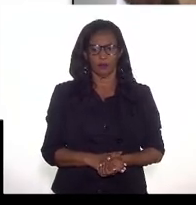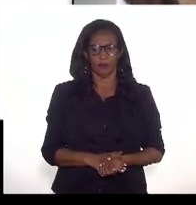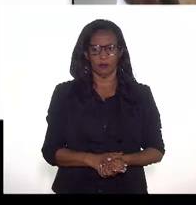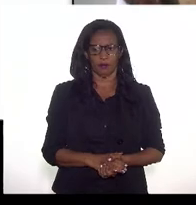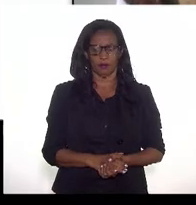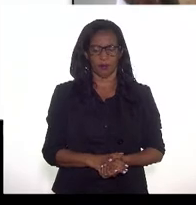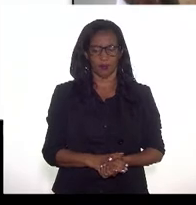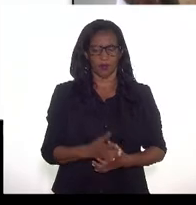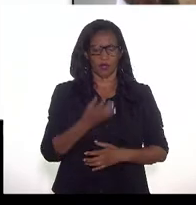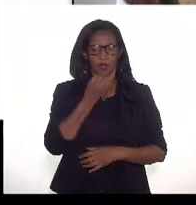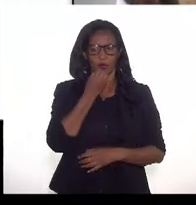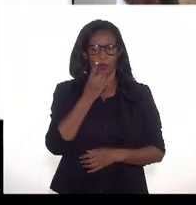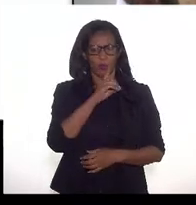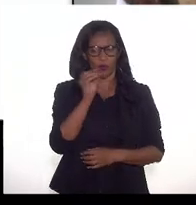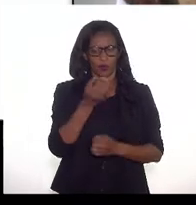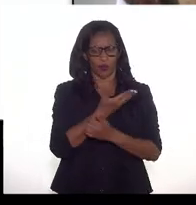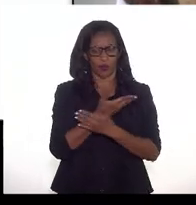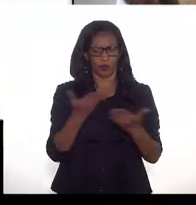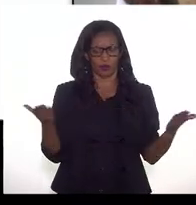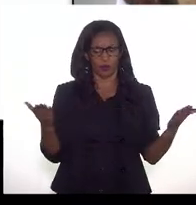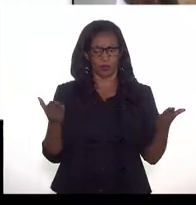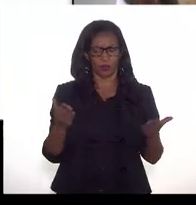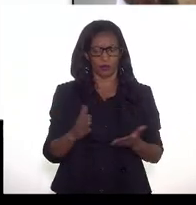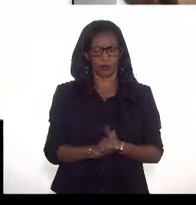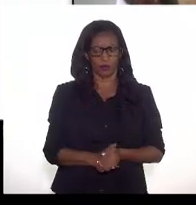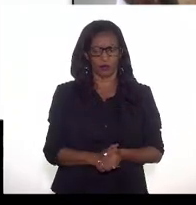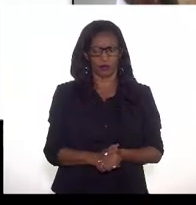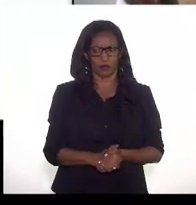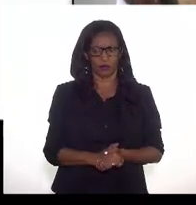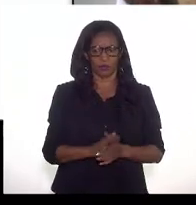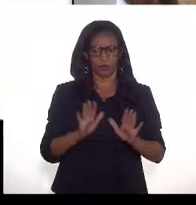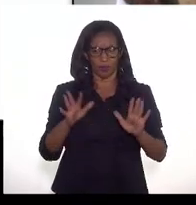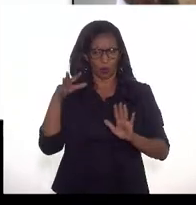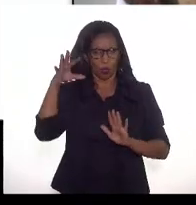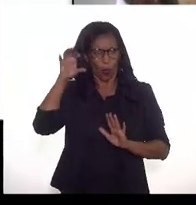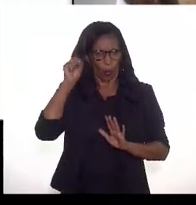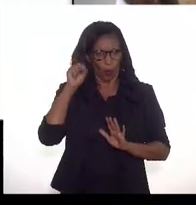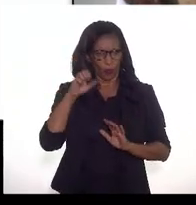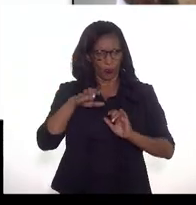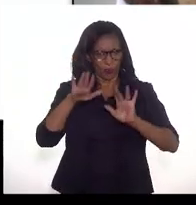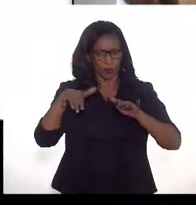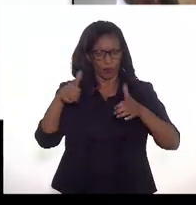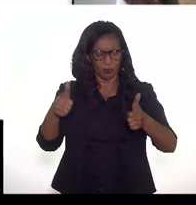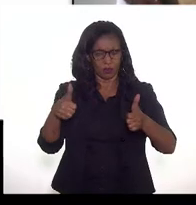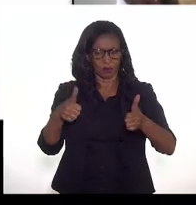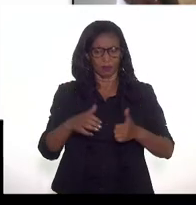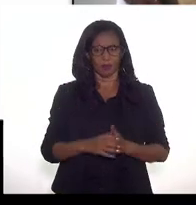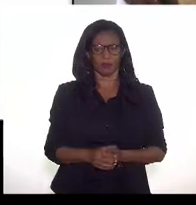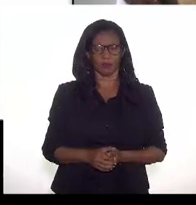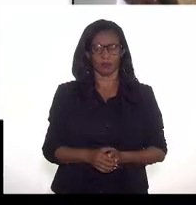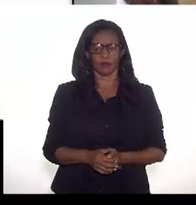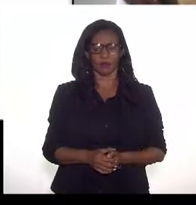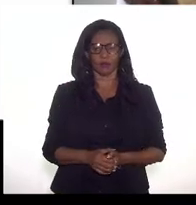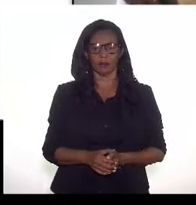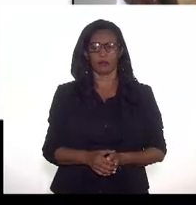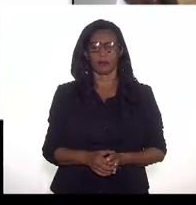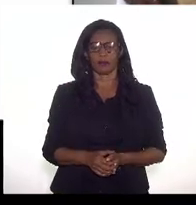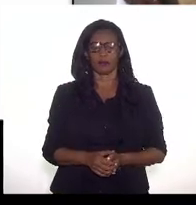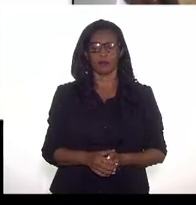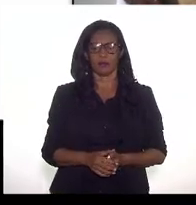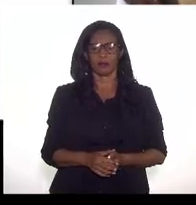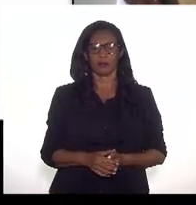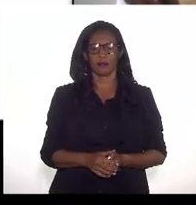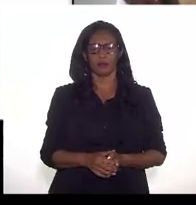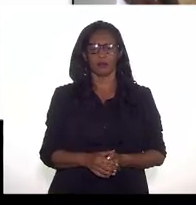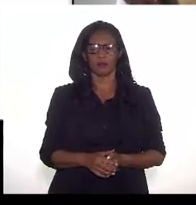Bom dia a todos. Vocês me escutam bem? Conseguem escutar bem? Perfeito. Muito